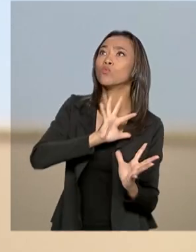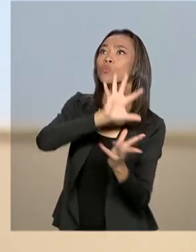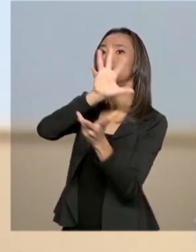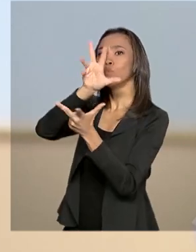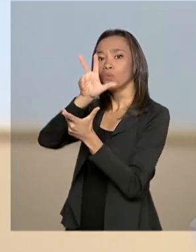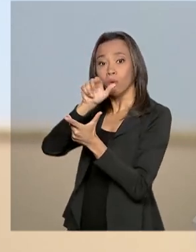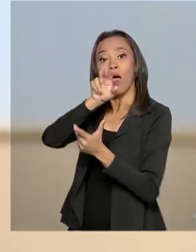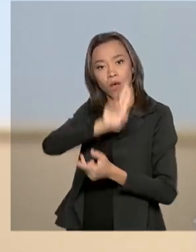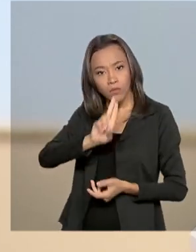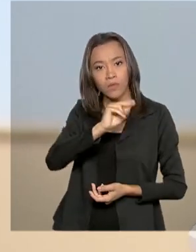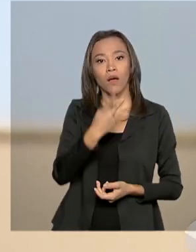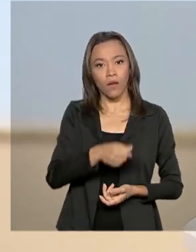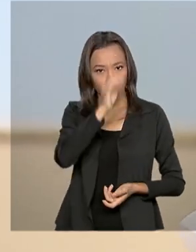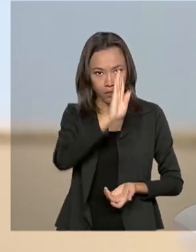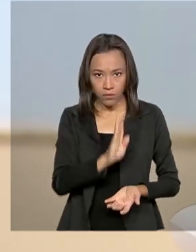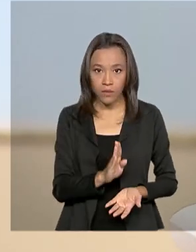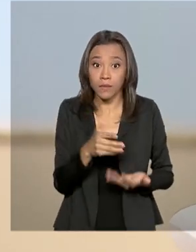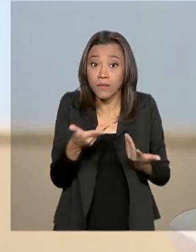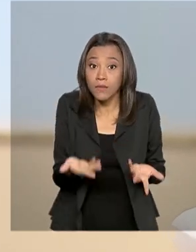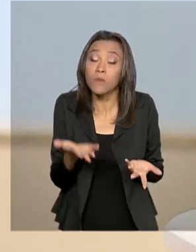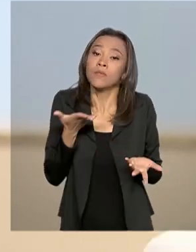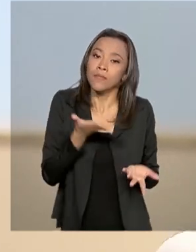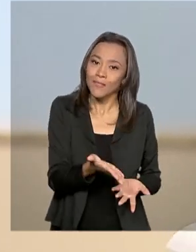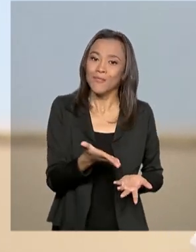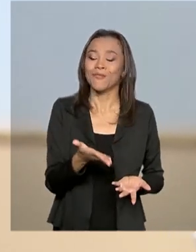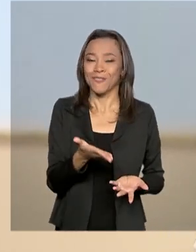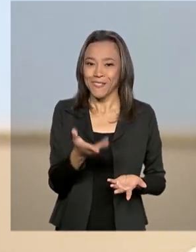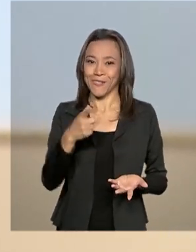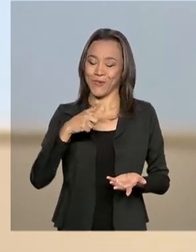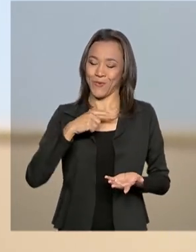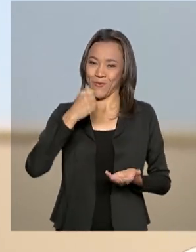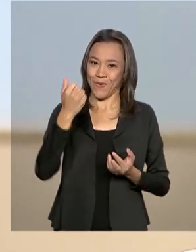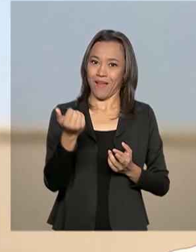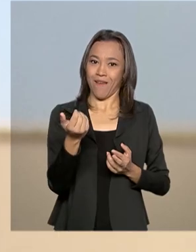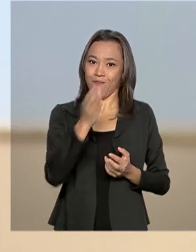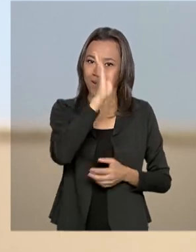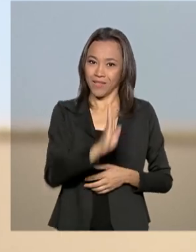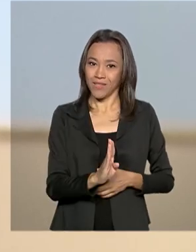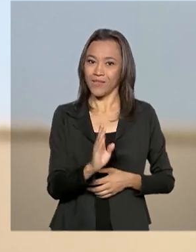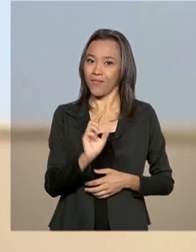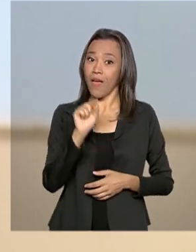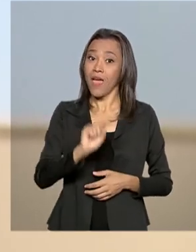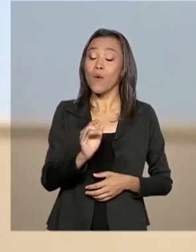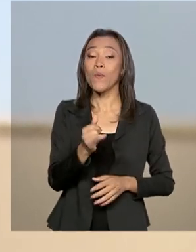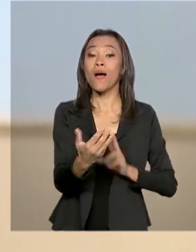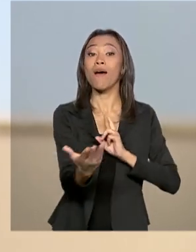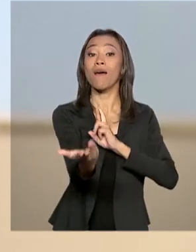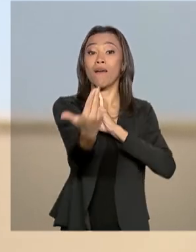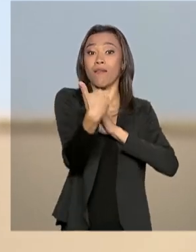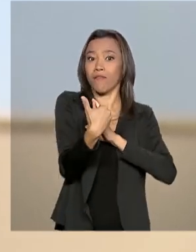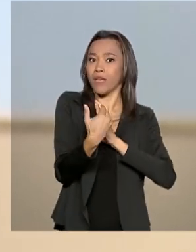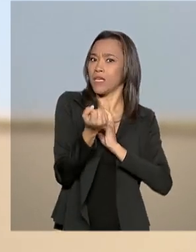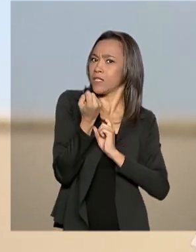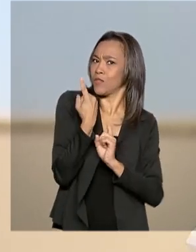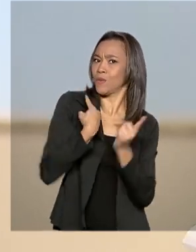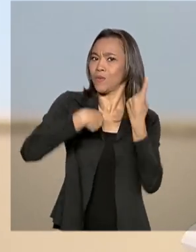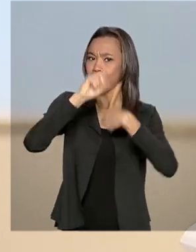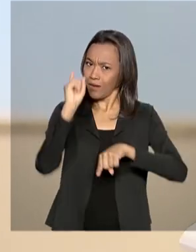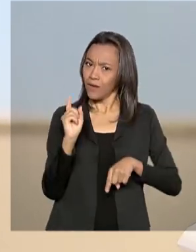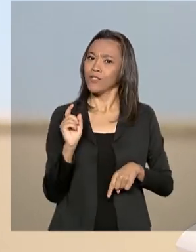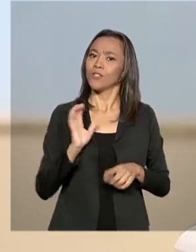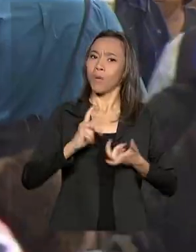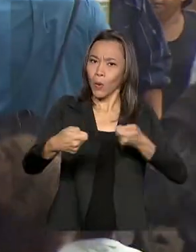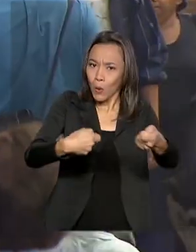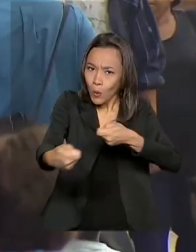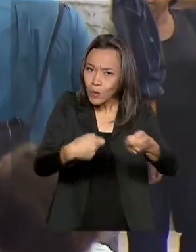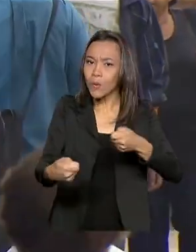são utilizadas no Brasil. Então, isso tem colocado o Brasil como um exemplo bem sucedido das ações de controle da